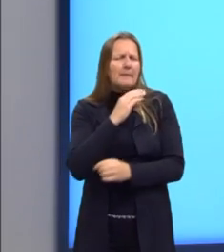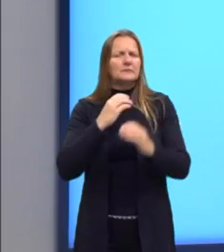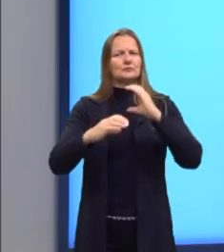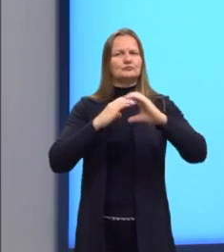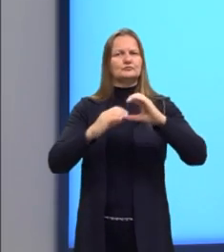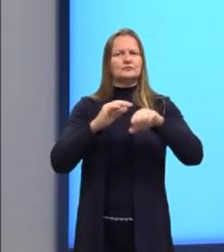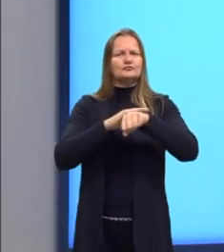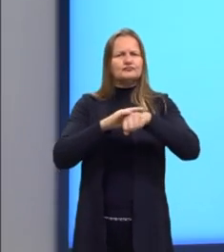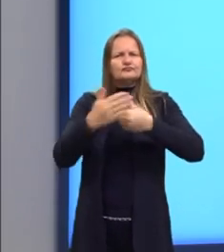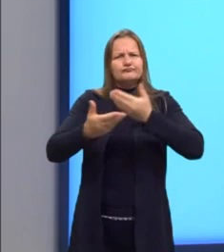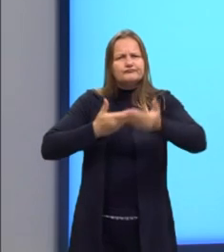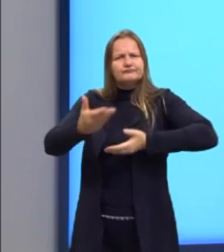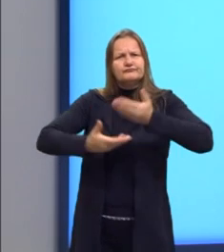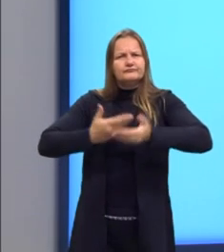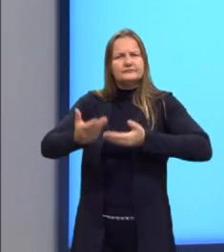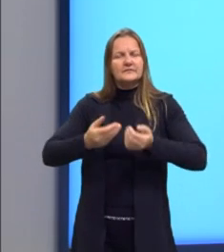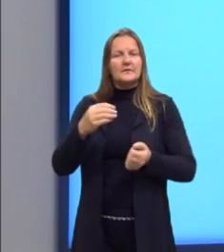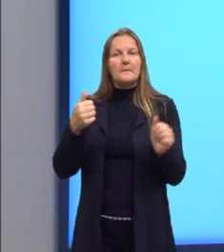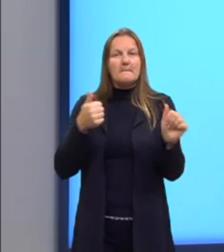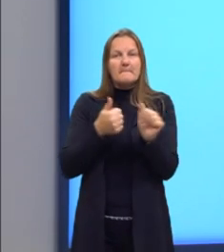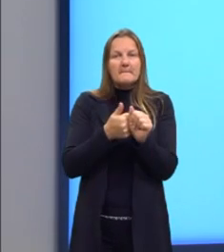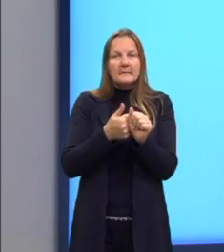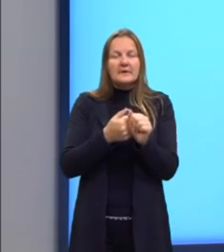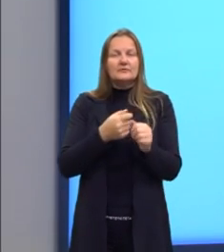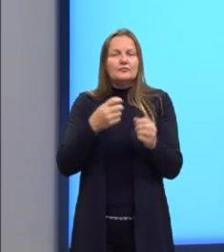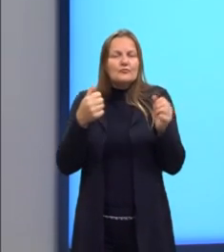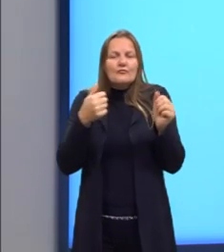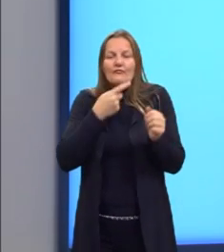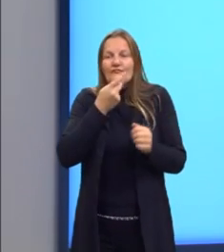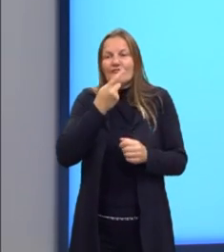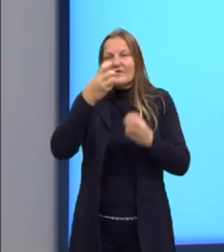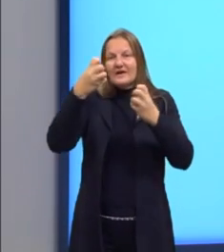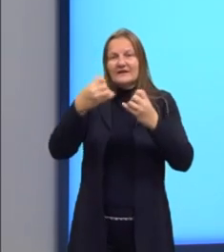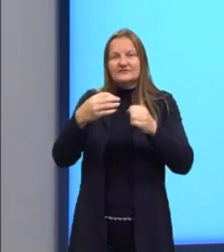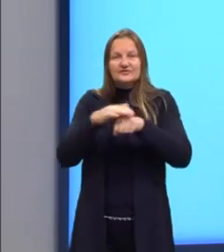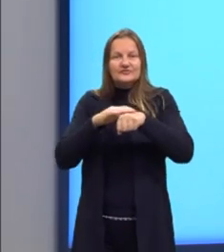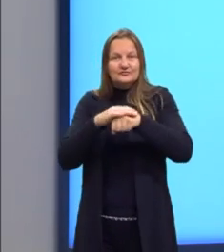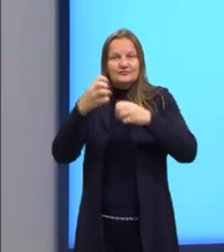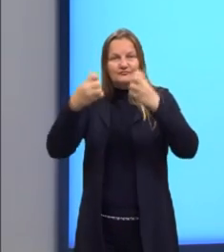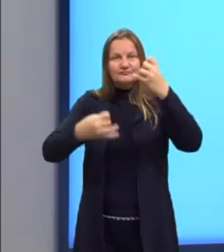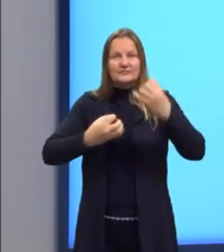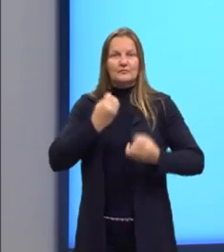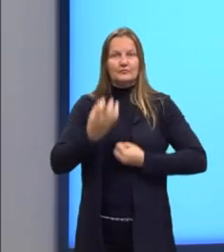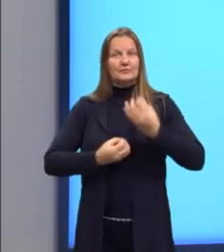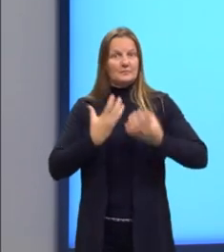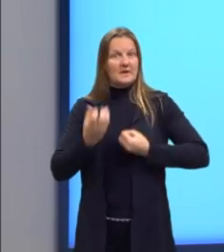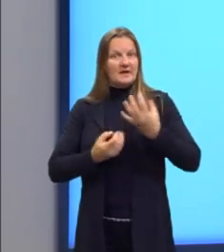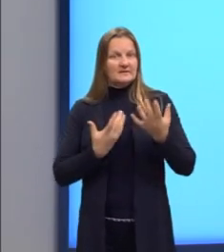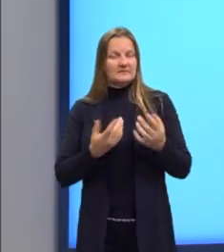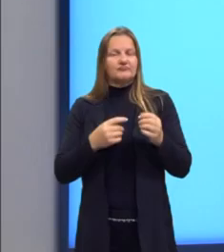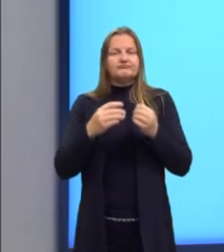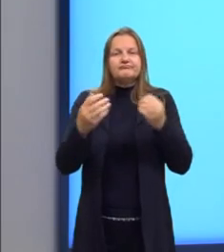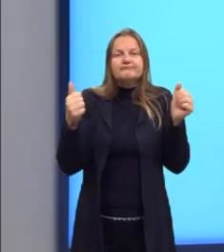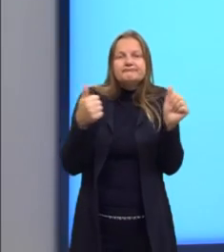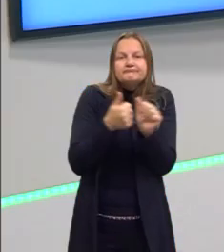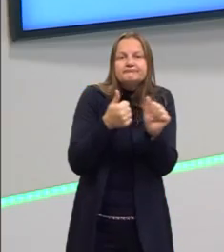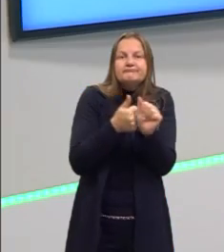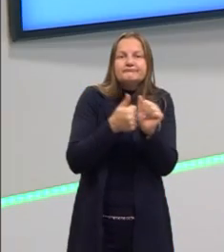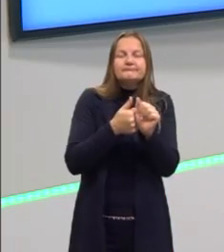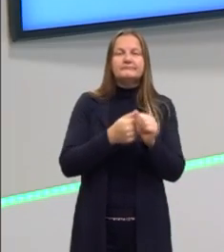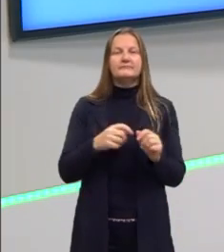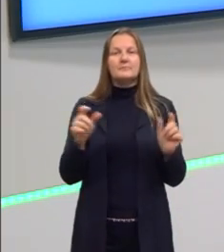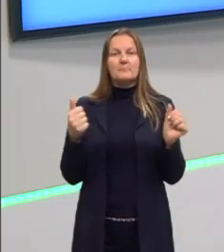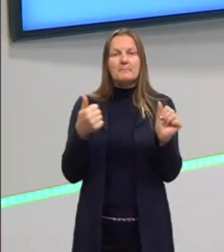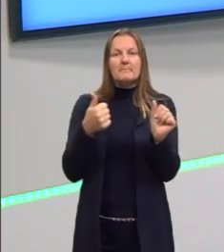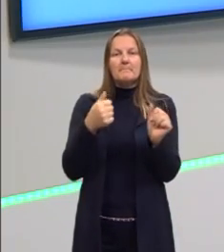e torná-la mais próxima da fala. Ou seja, a gente tem aqui uma linguagem